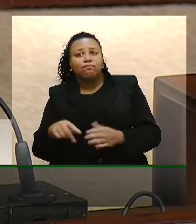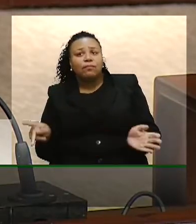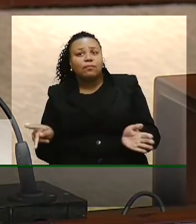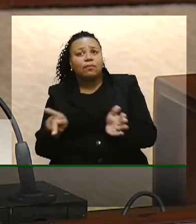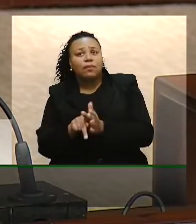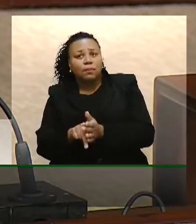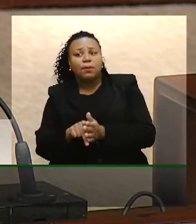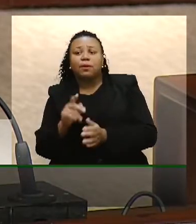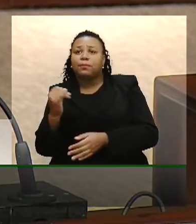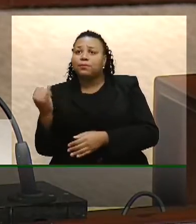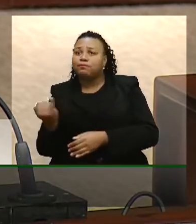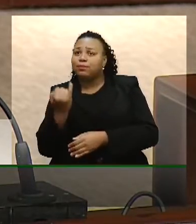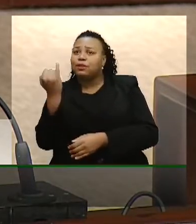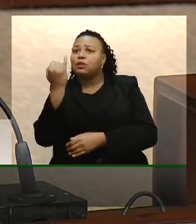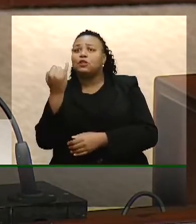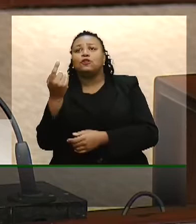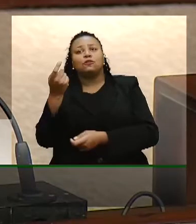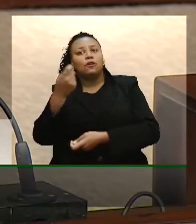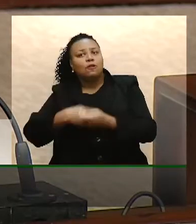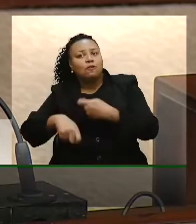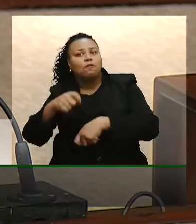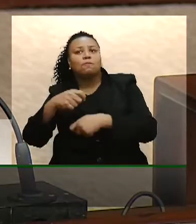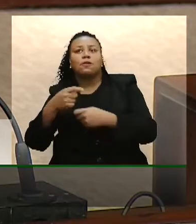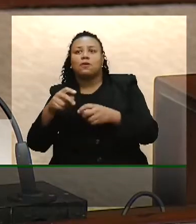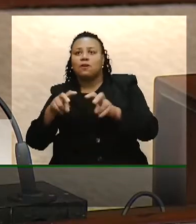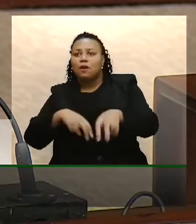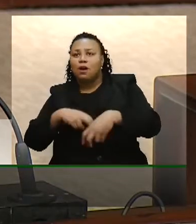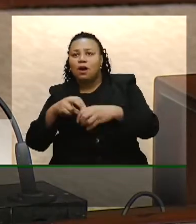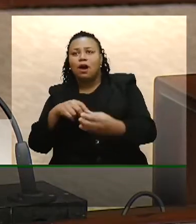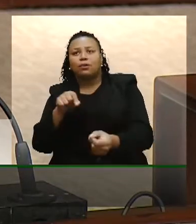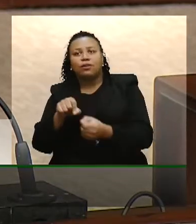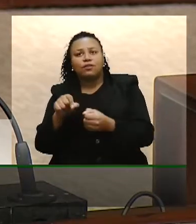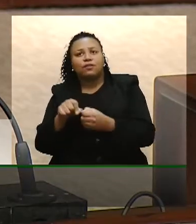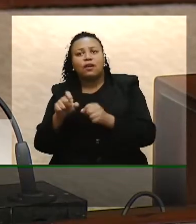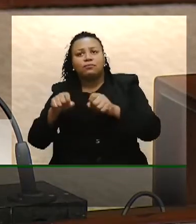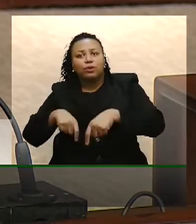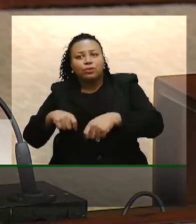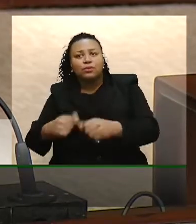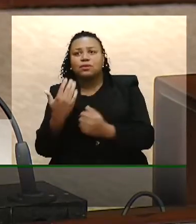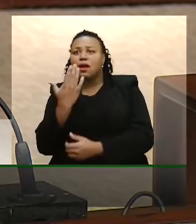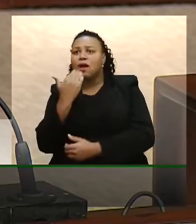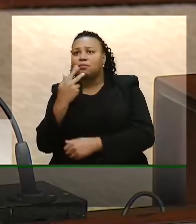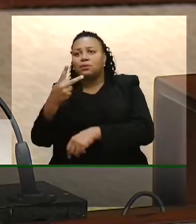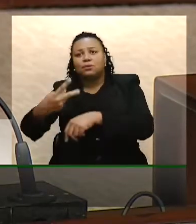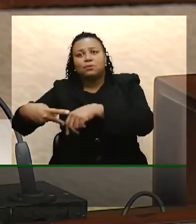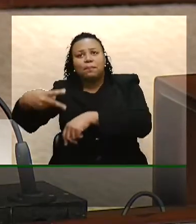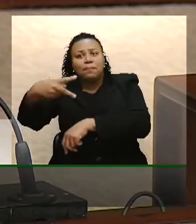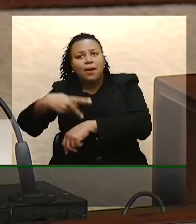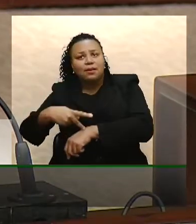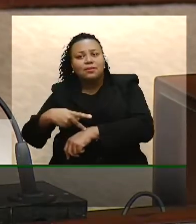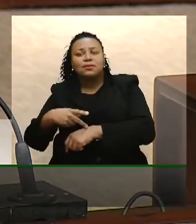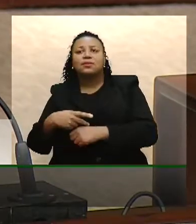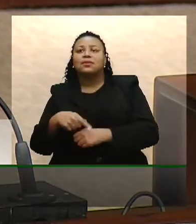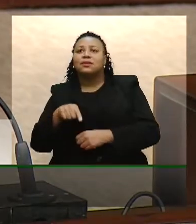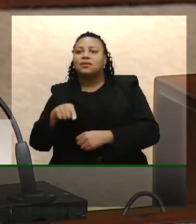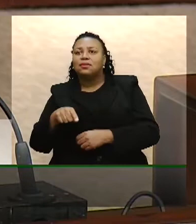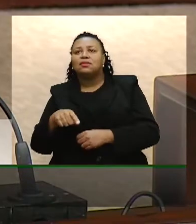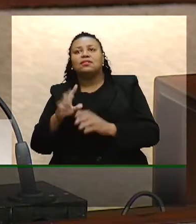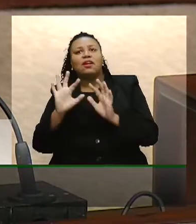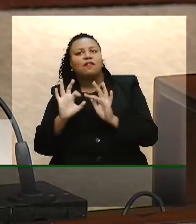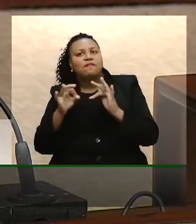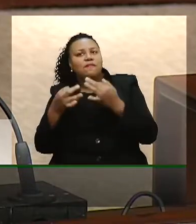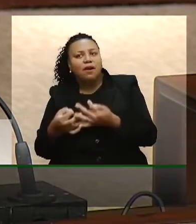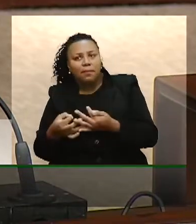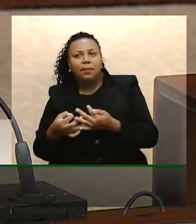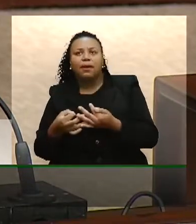importante da economia e do agro brasileiro que produz alimentos nesse país e daquelas famílias